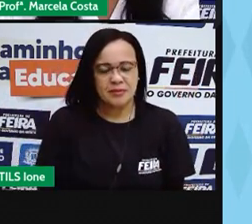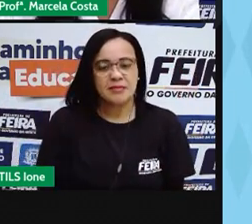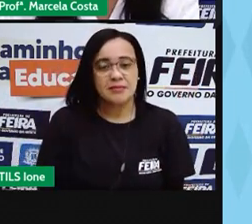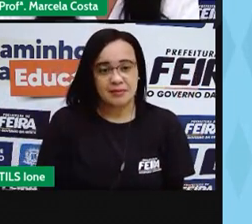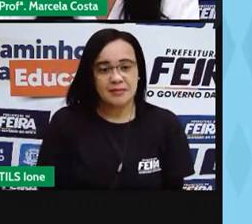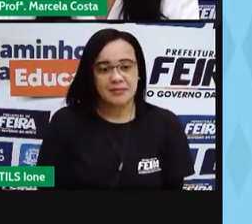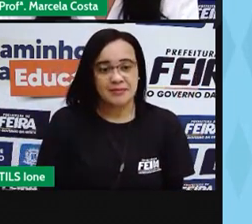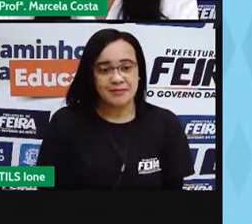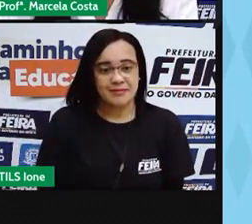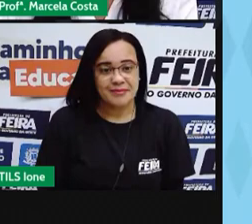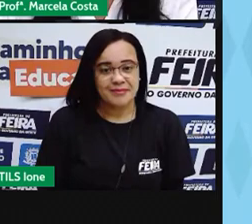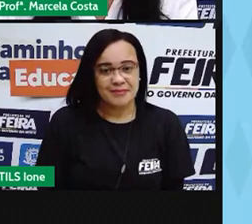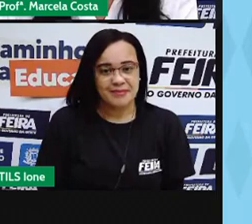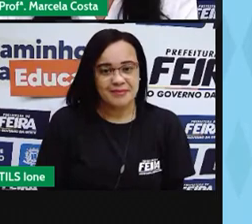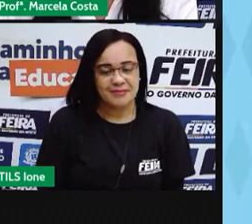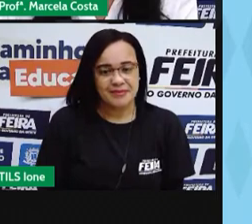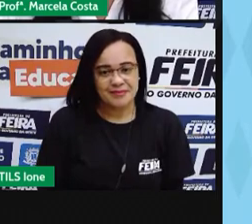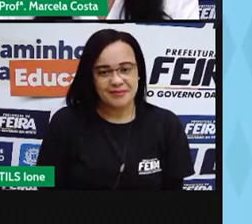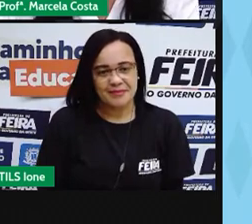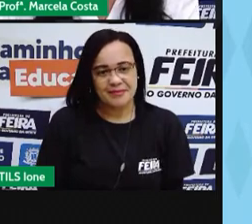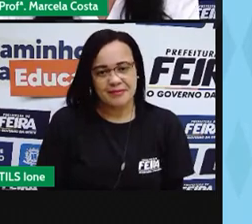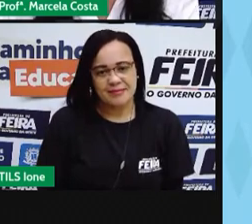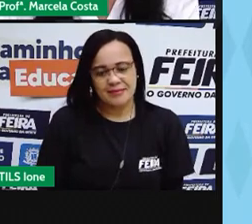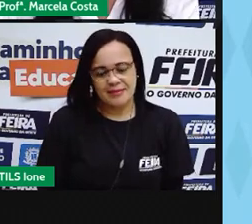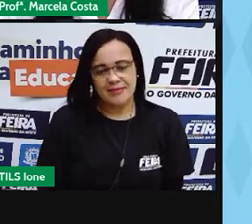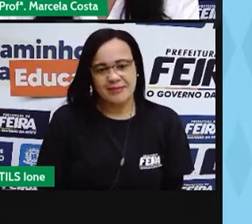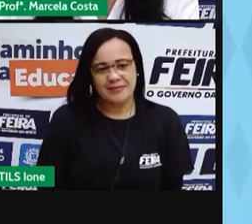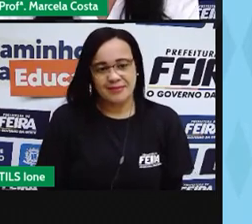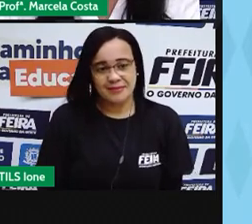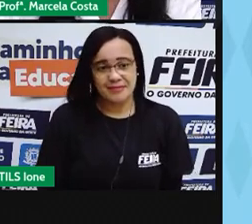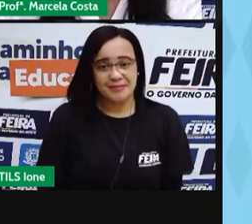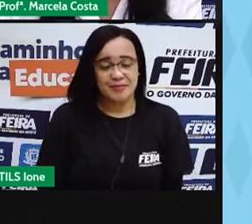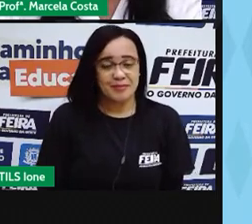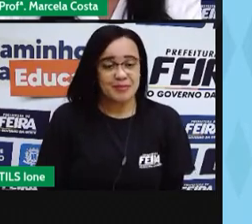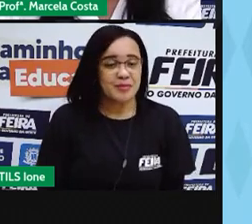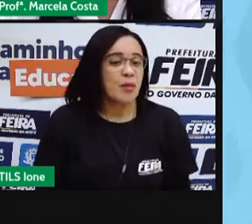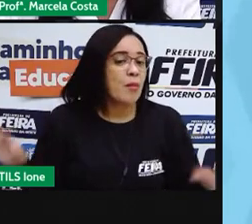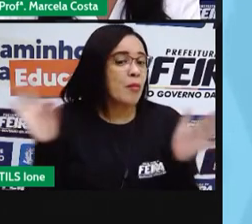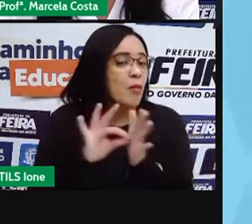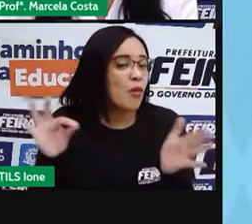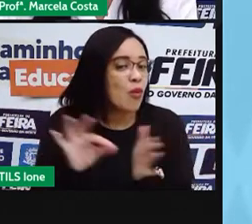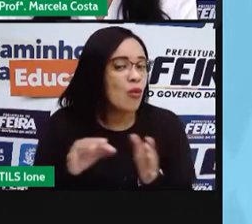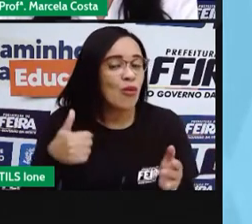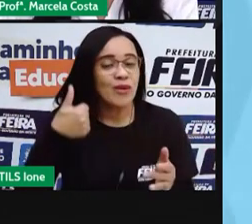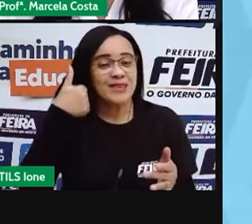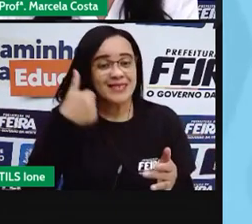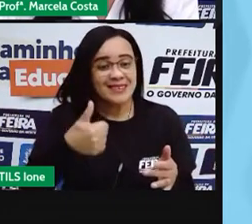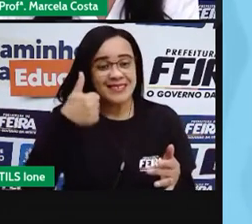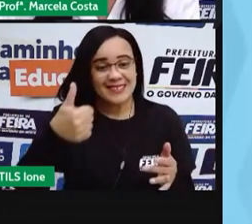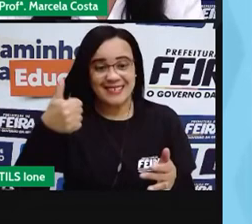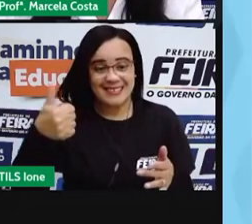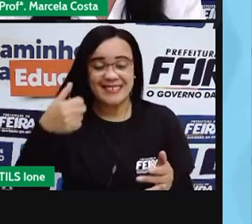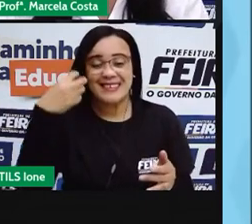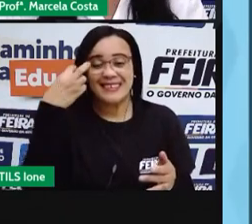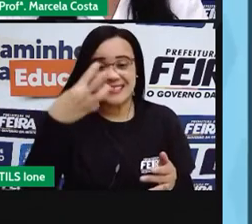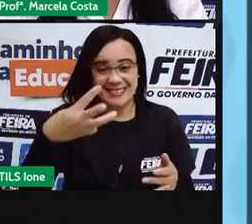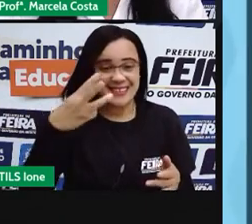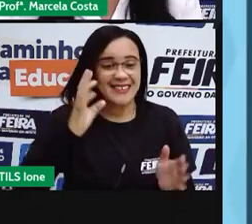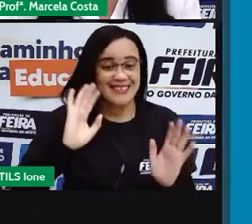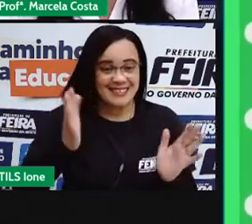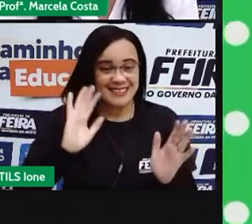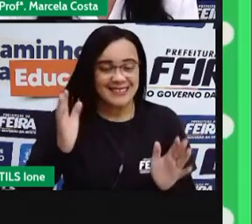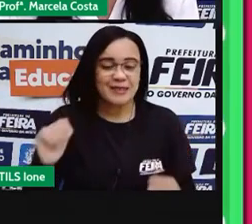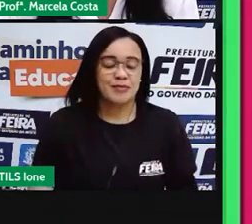e já temos aí 100 pontos mais 13 de pontos. Agora vamos lá pra questão